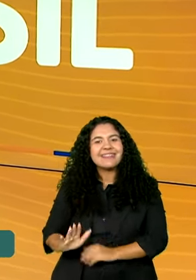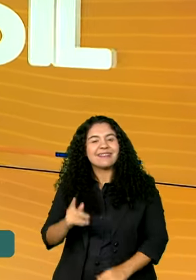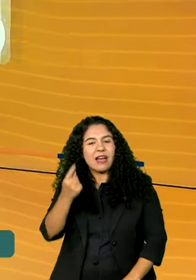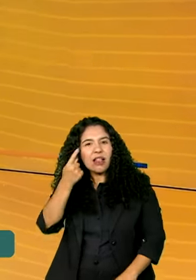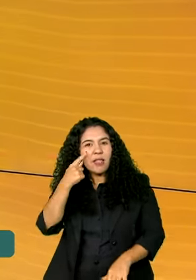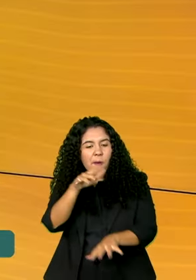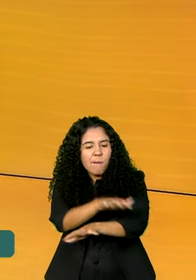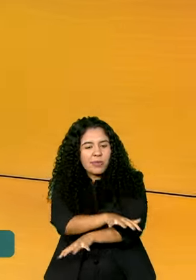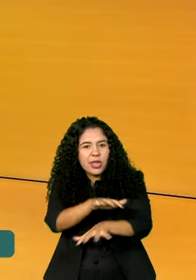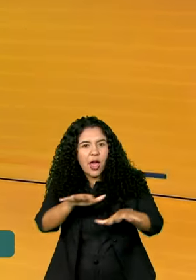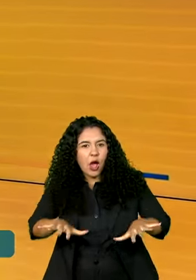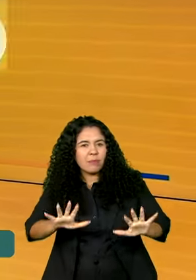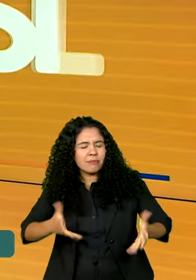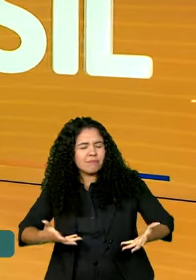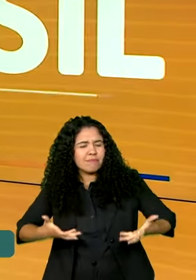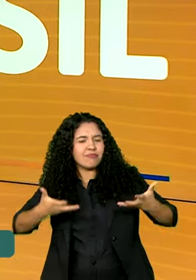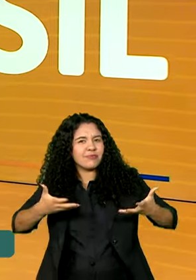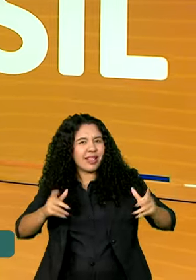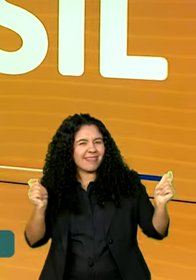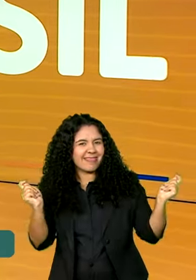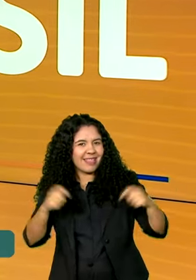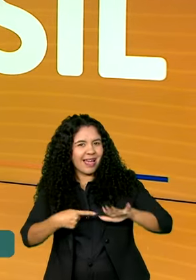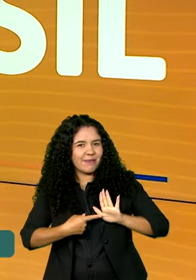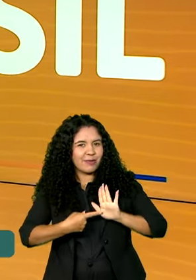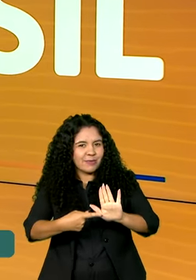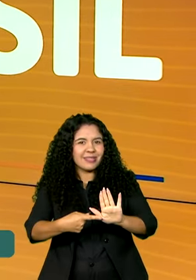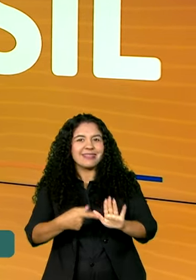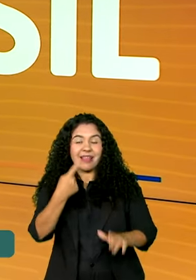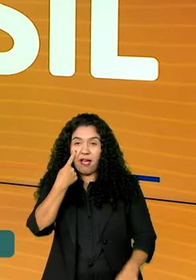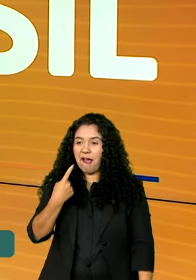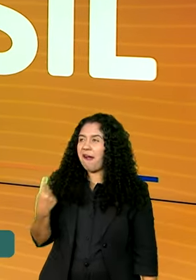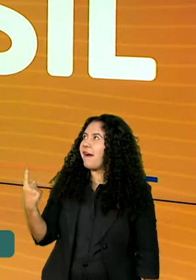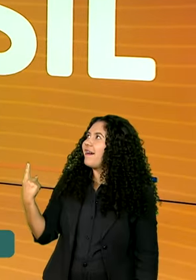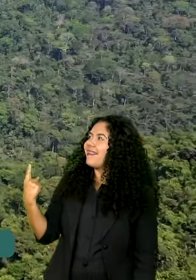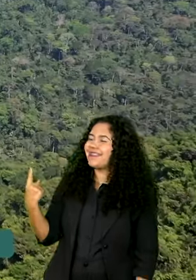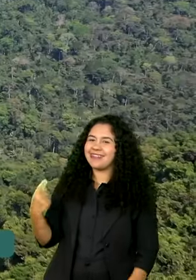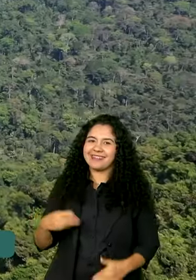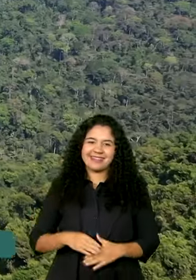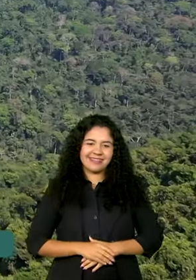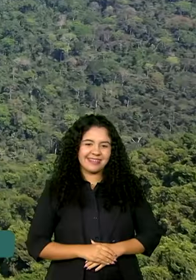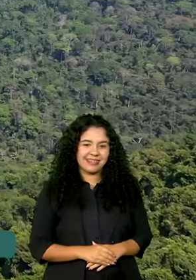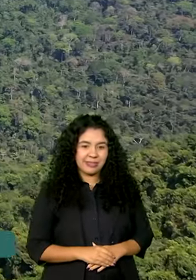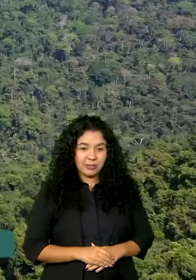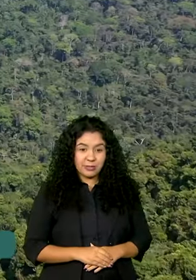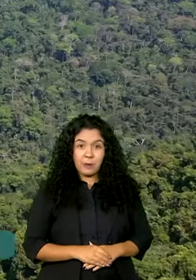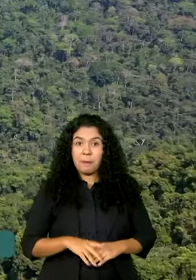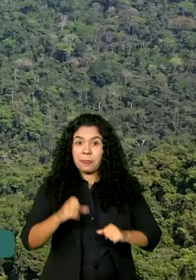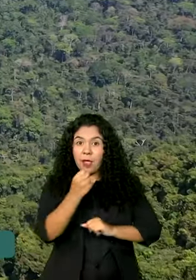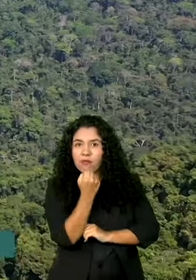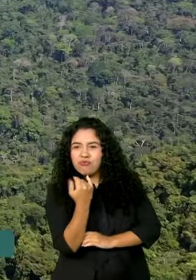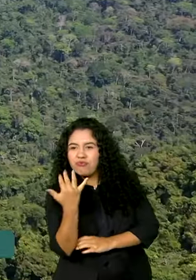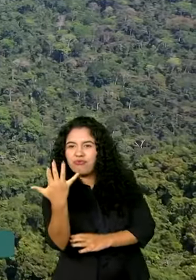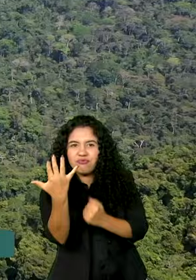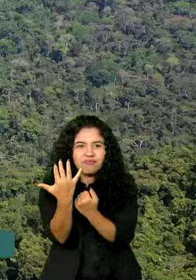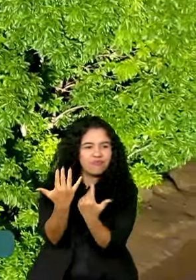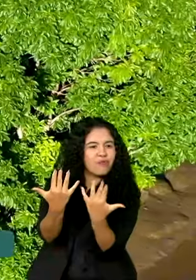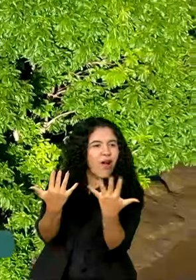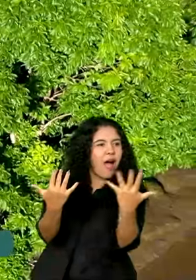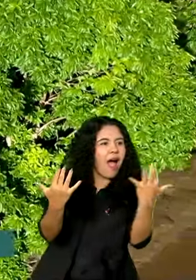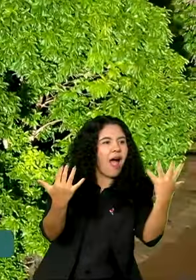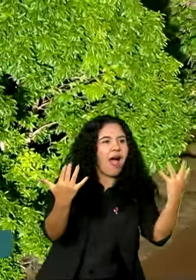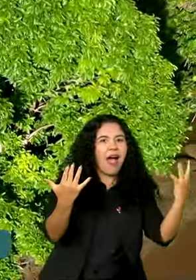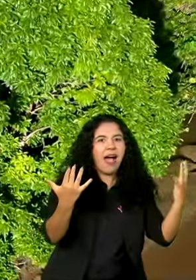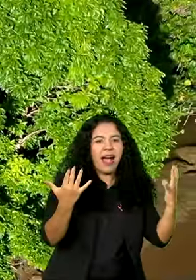bioma mais rico do mundo pode revelar para turistas estrangeiros. Maior floresta tropical do mundo,